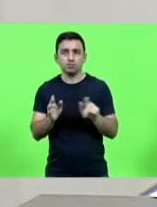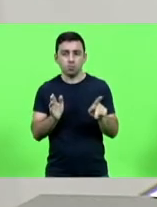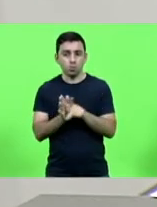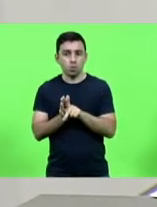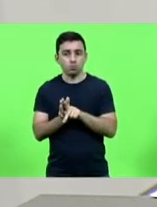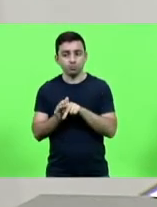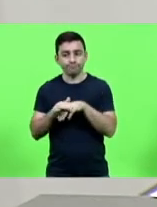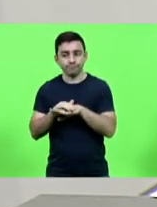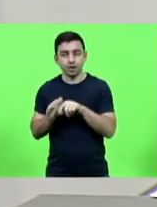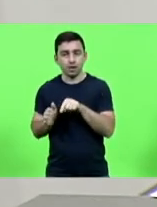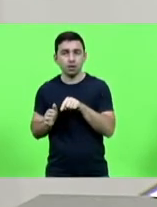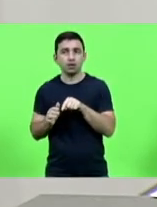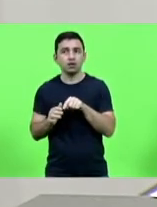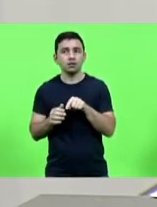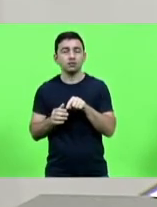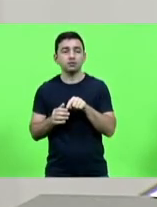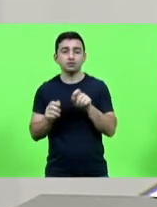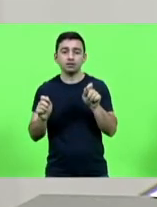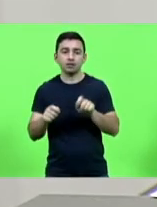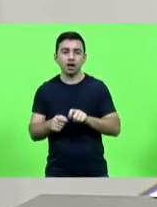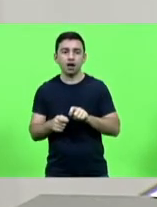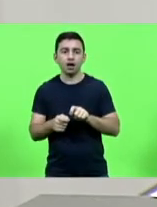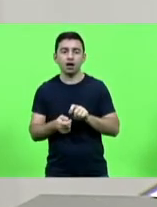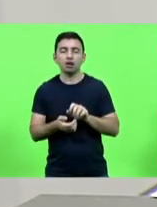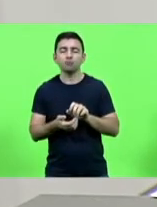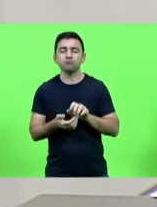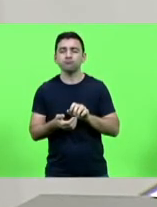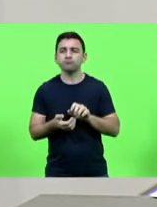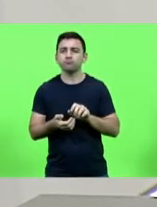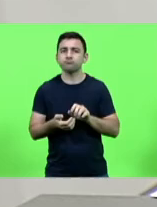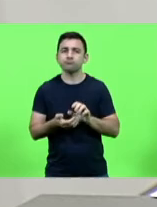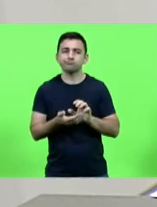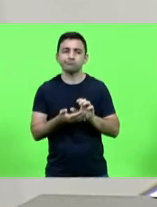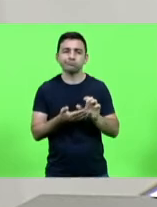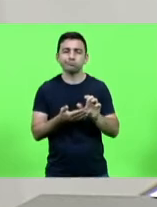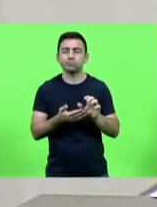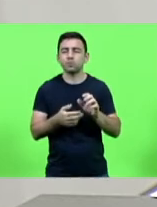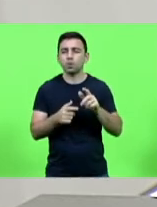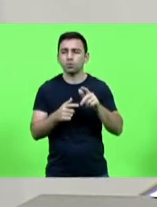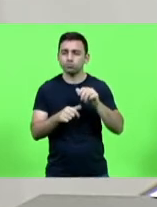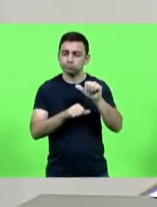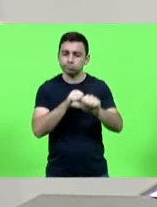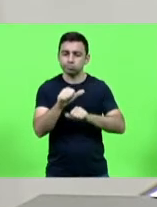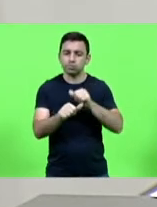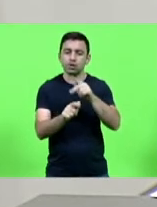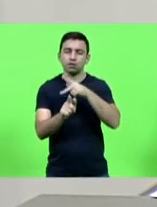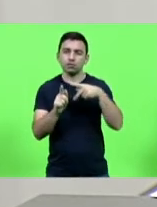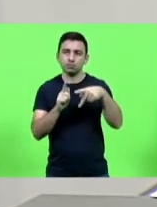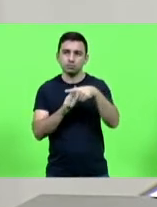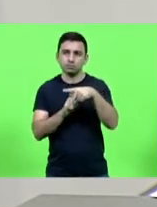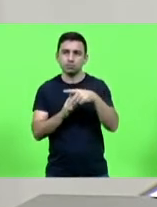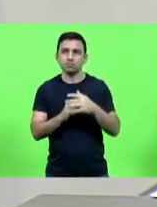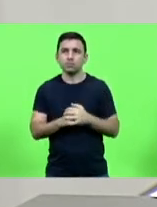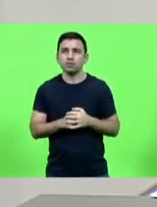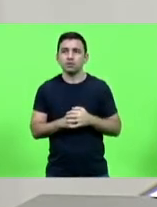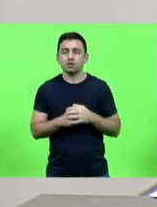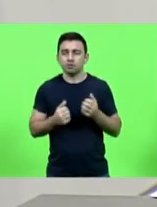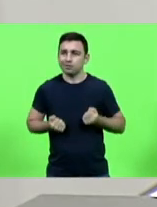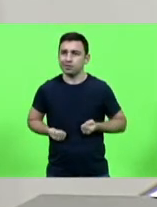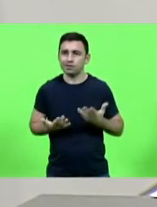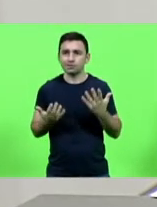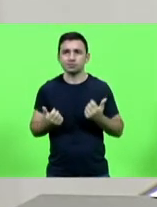que poderia ir para investimento para bancar a reforma para bancar o custo da